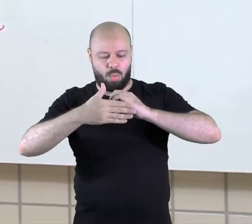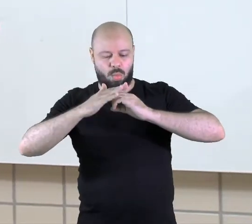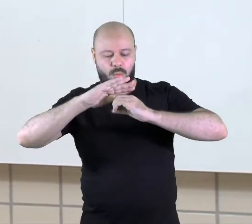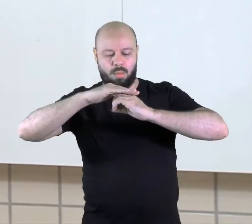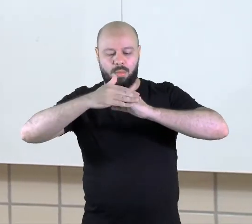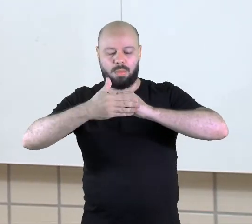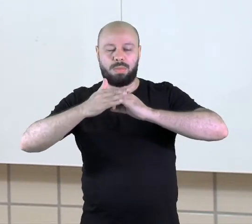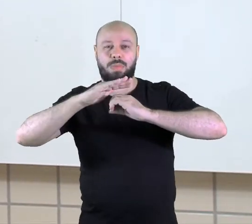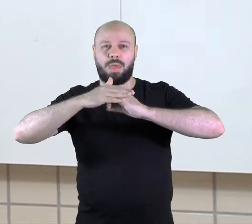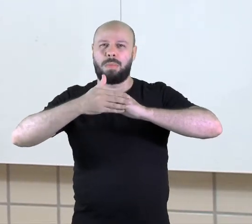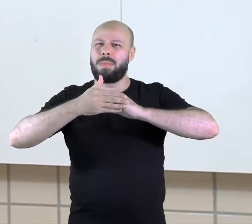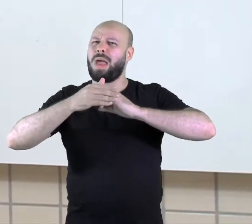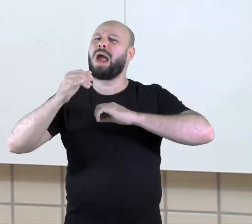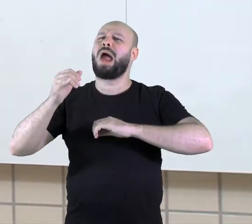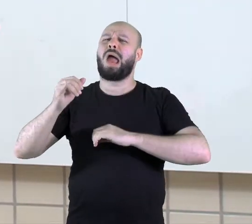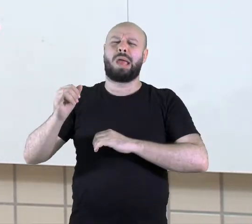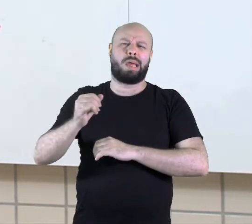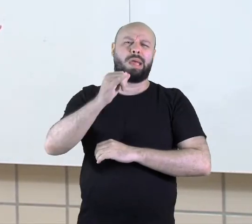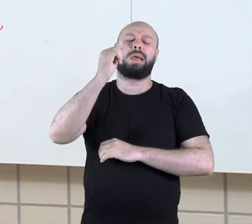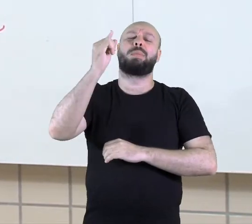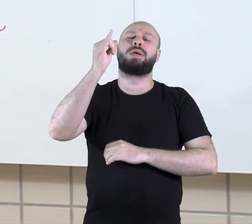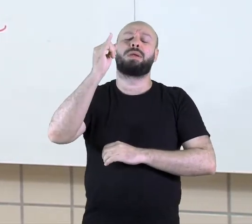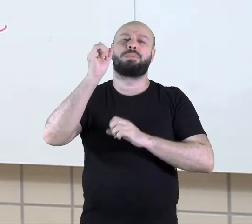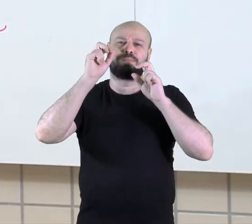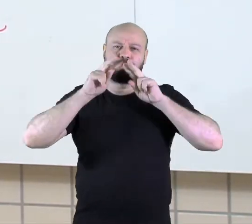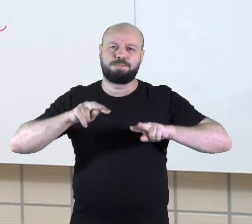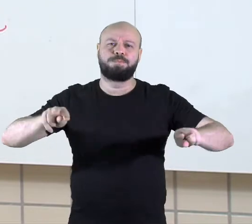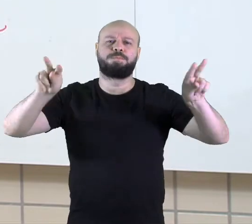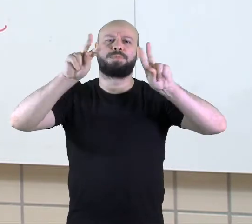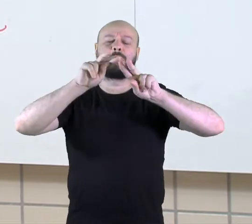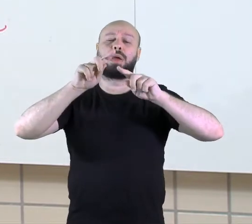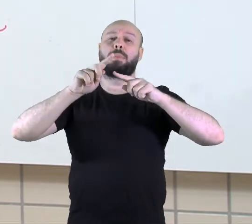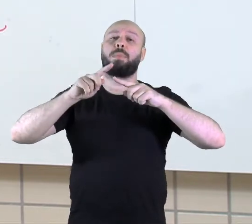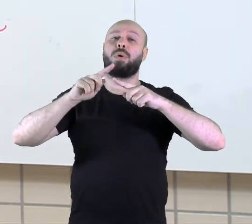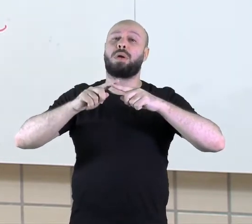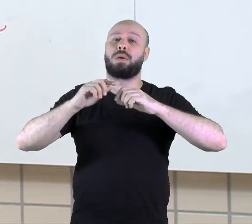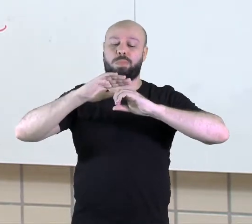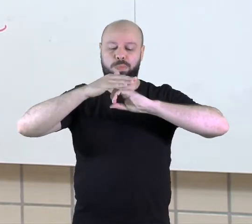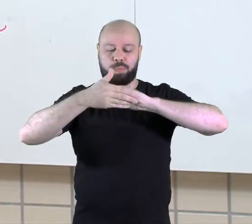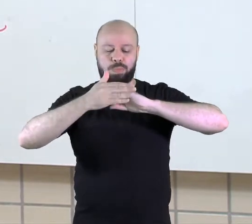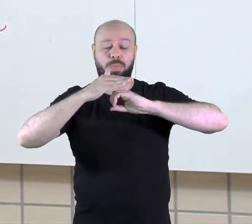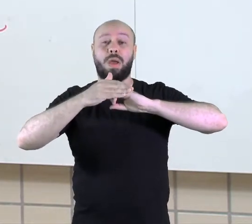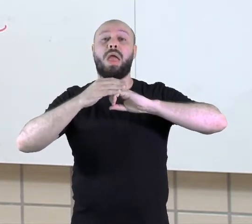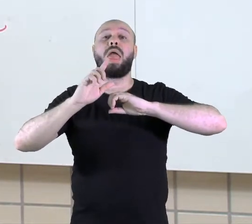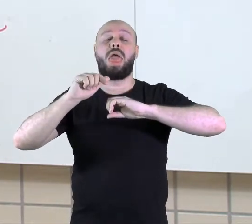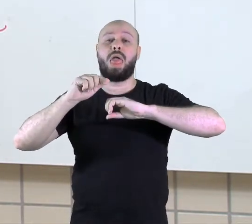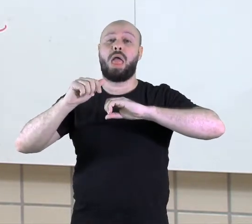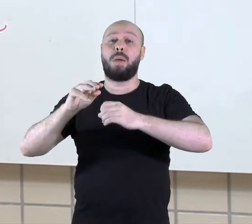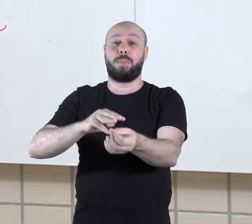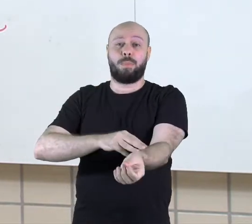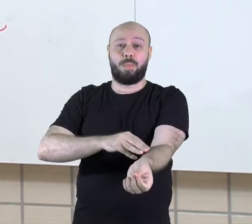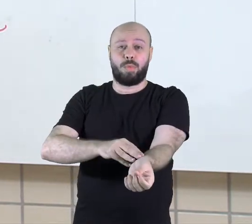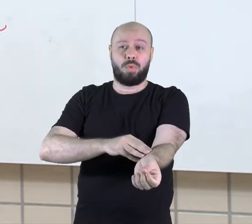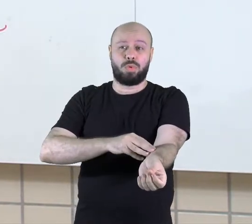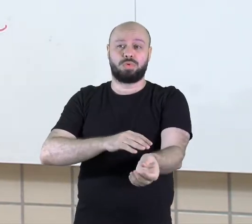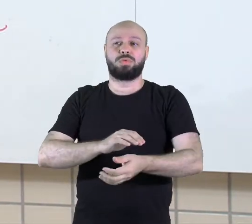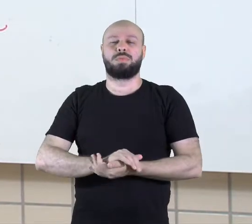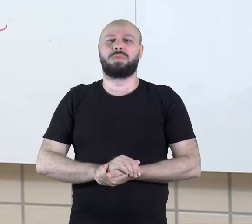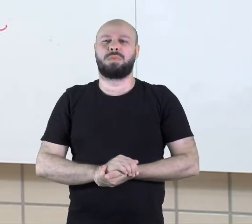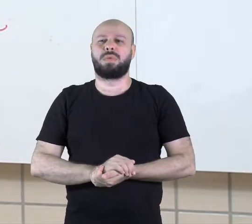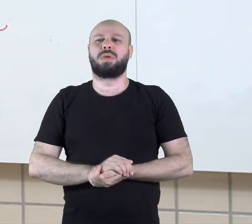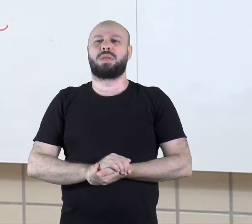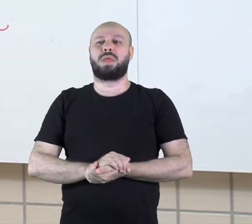importância na minha visão. Porque a pálpebra, ela é um músculo. Como ela é um músculo do